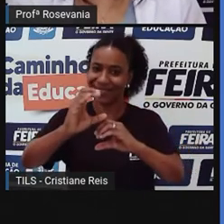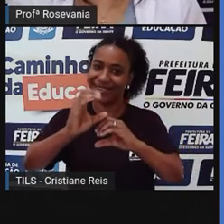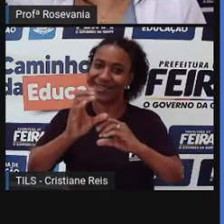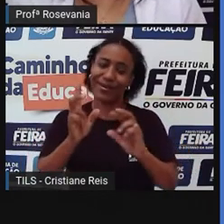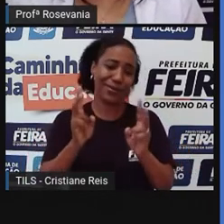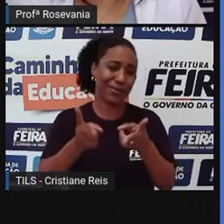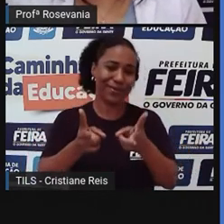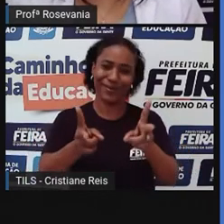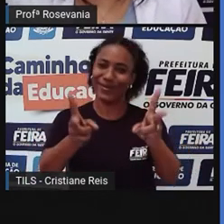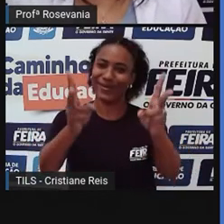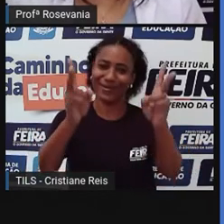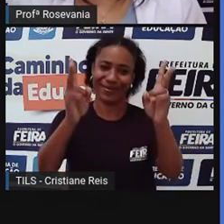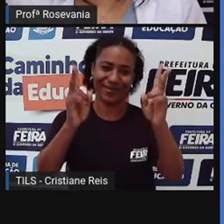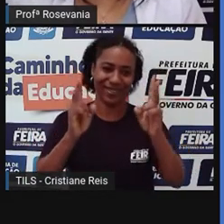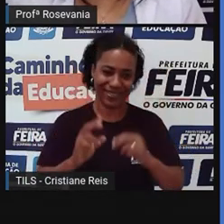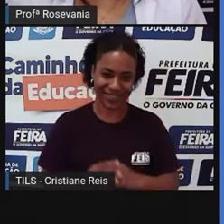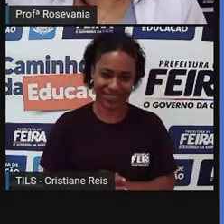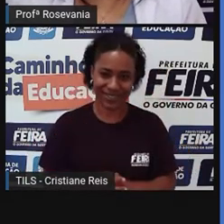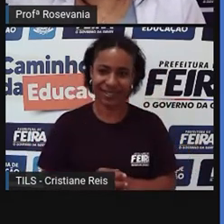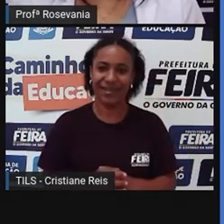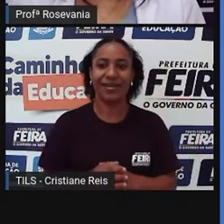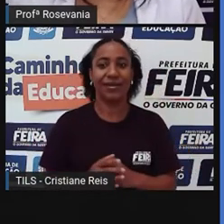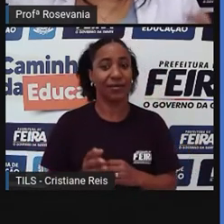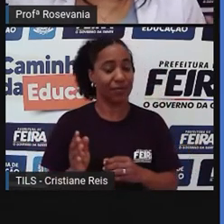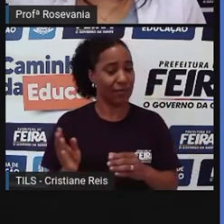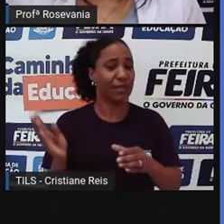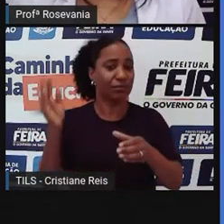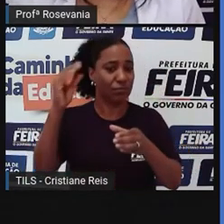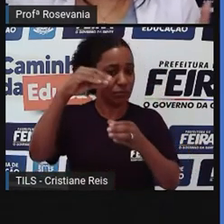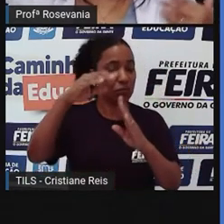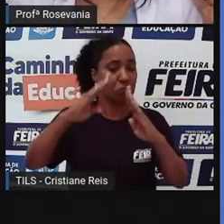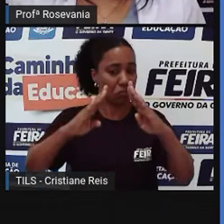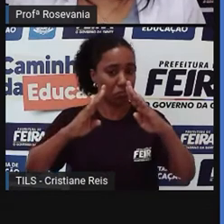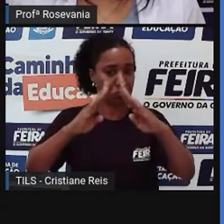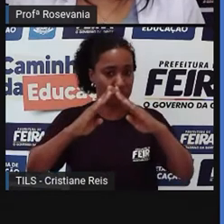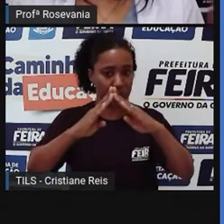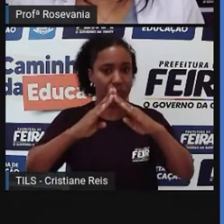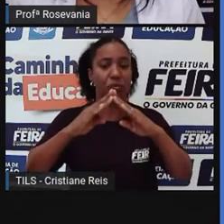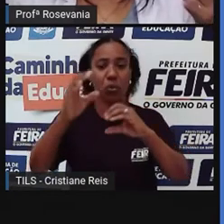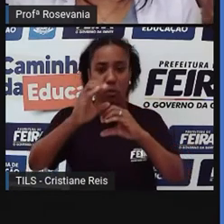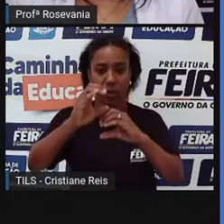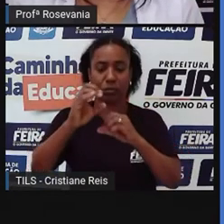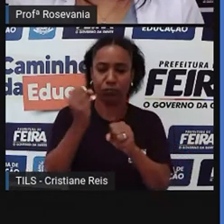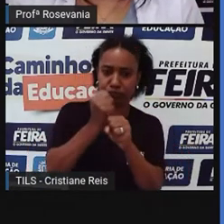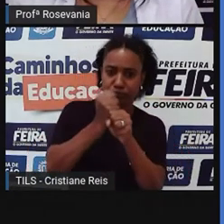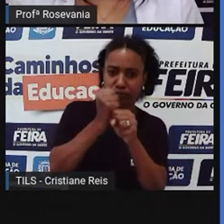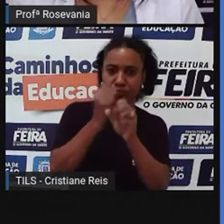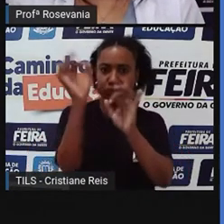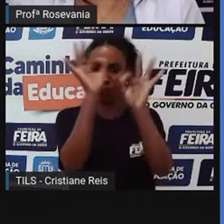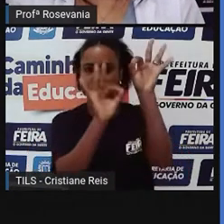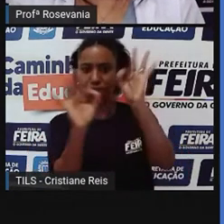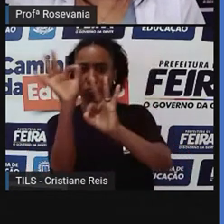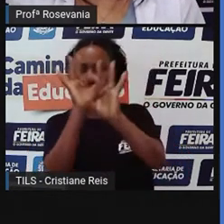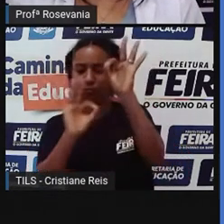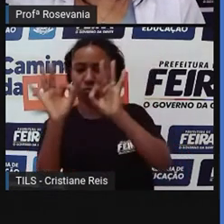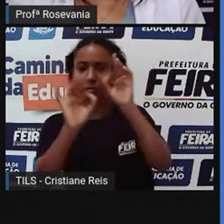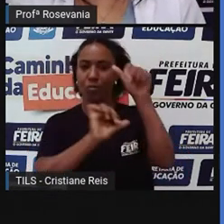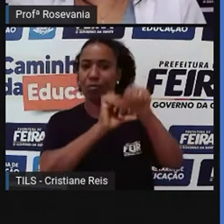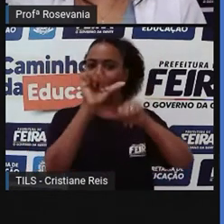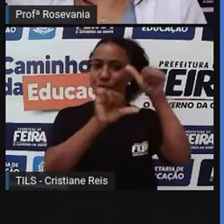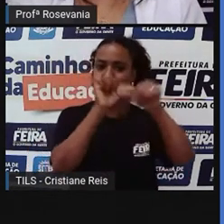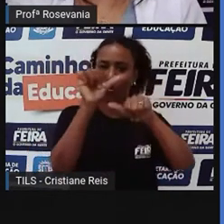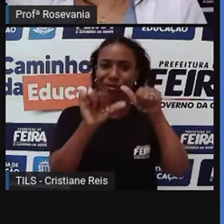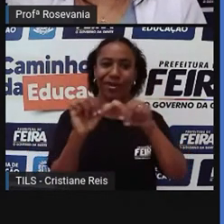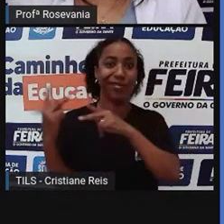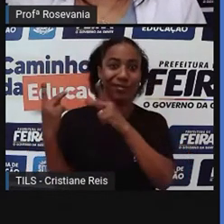era antes. É claro que dentro tem todo aquele desenvolvimento que mudou tudo, quem já foi no Cuca sabe do eu estou falando,